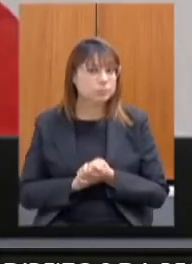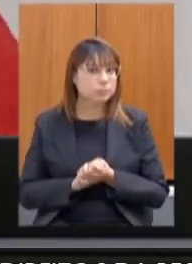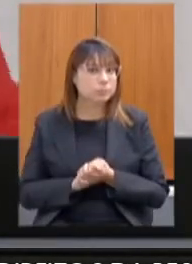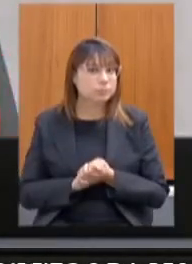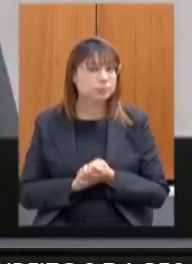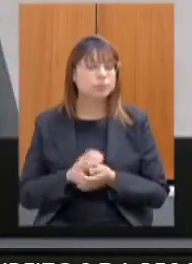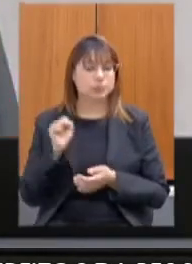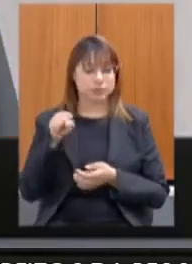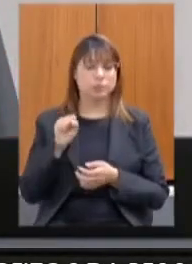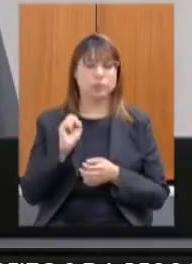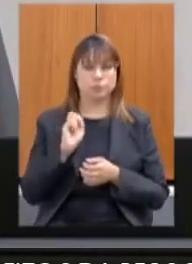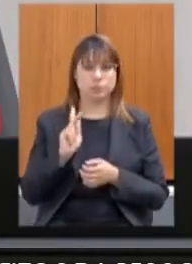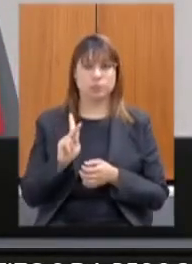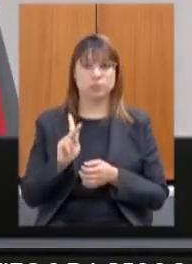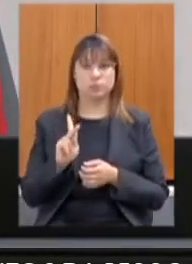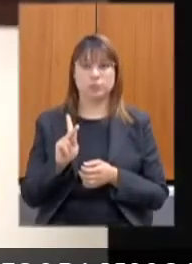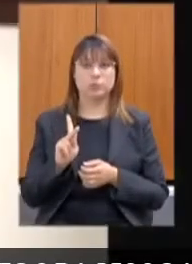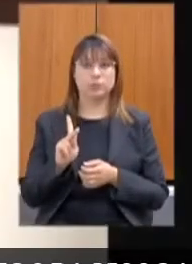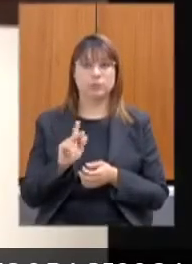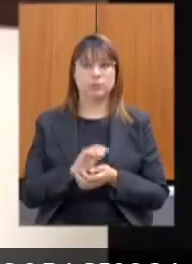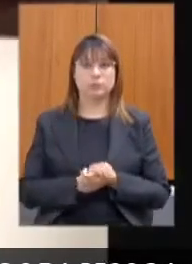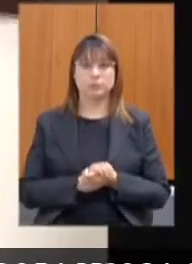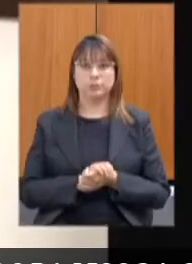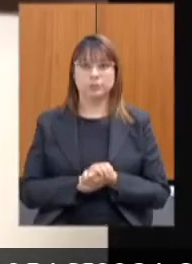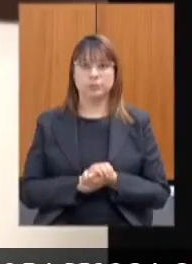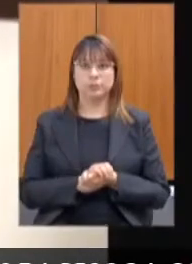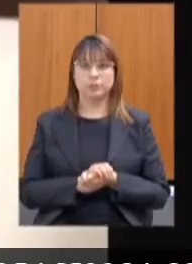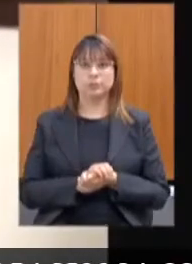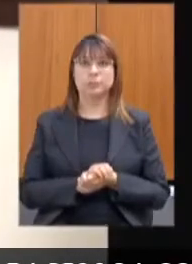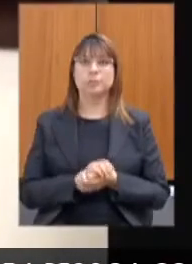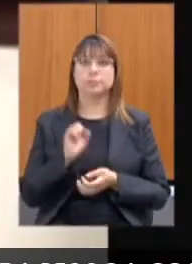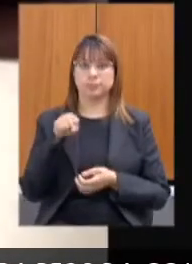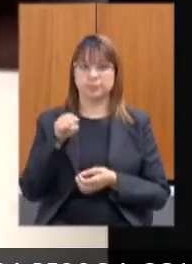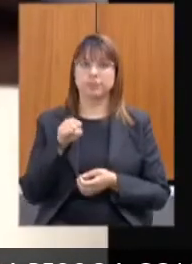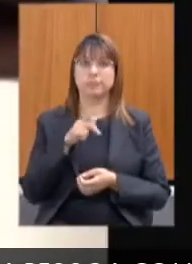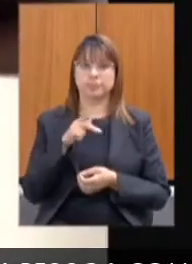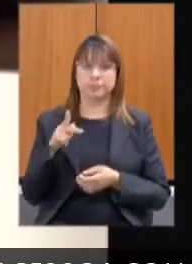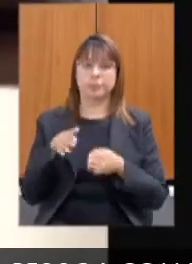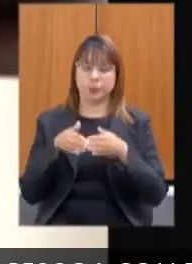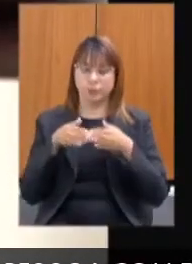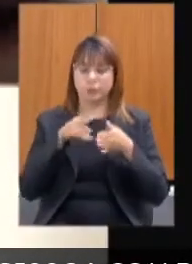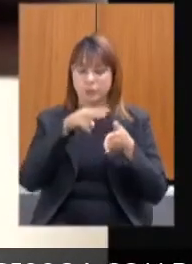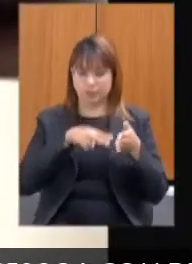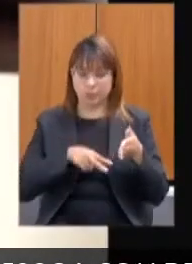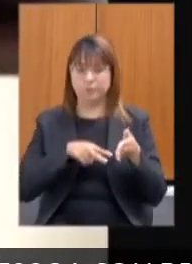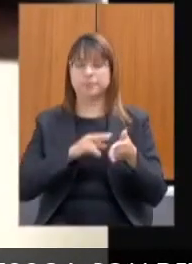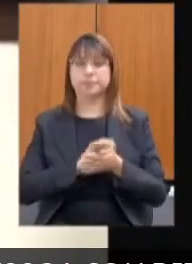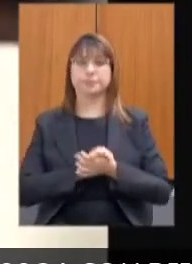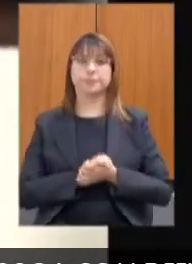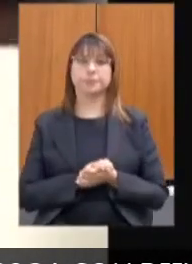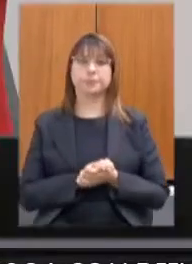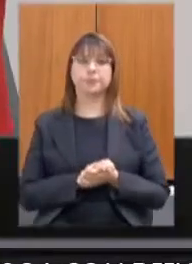sim a mesa que não estava aberta sim presidente por favor faça a leitura